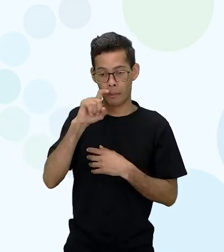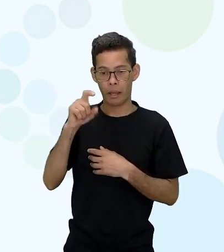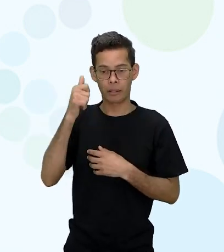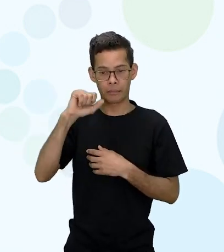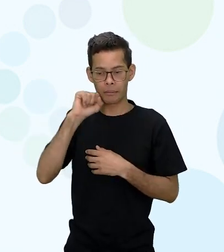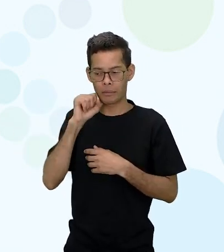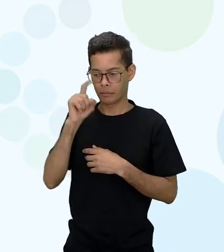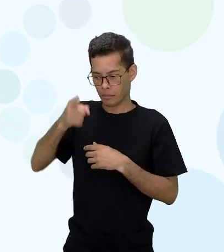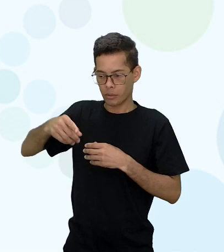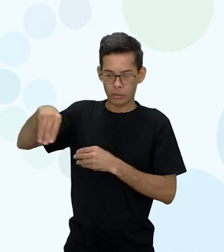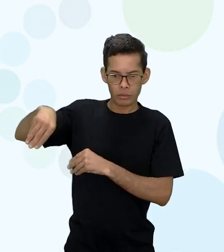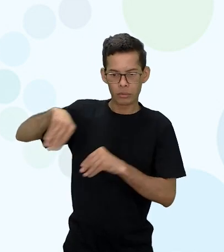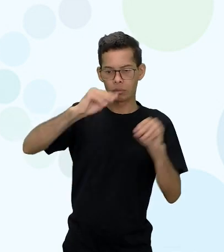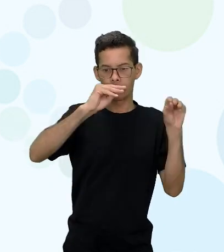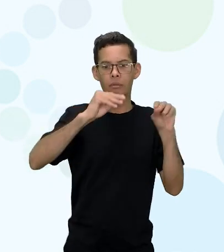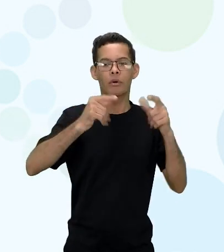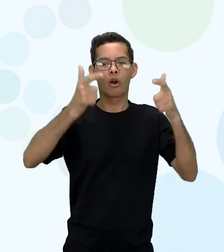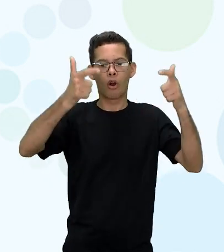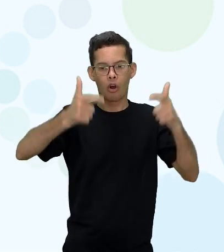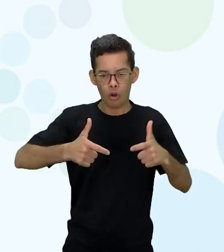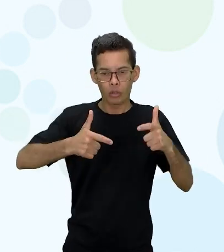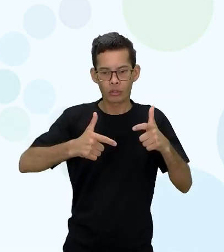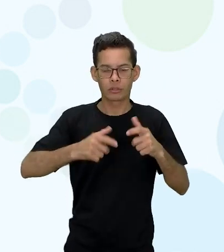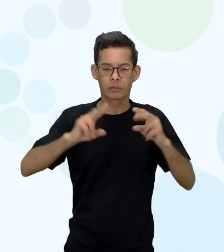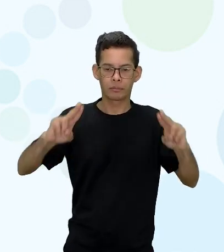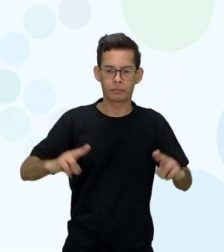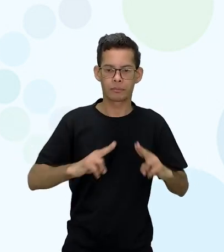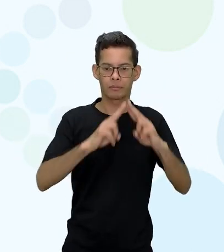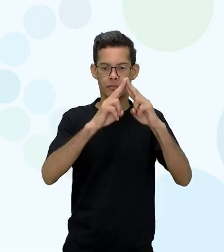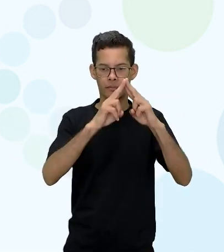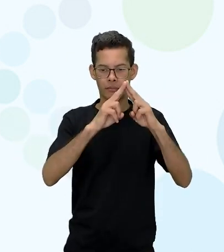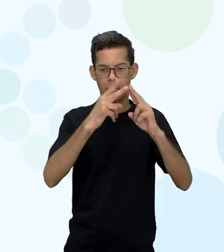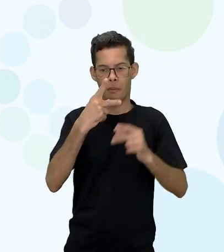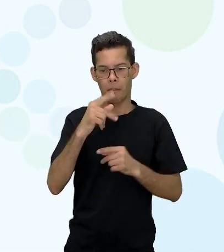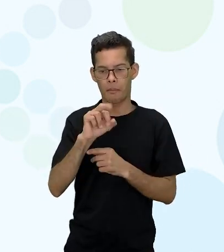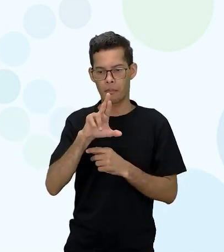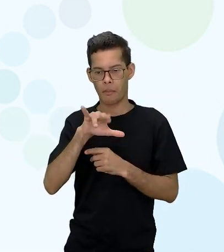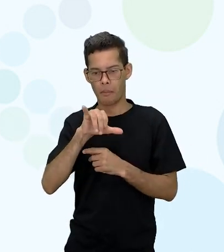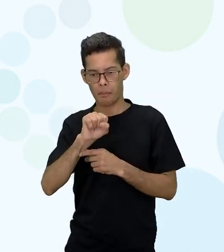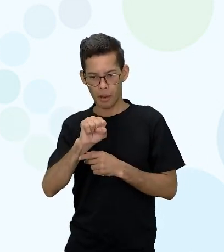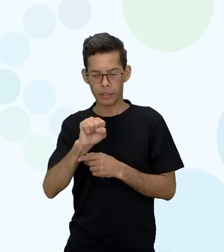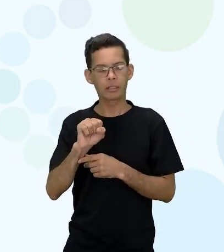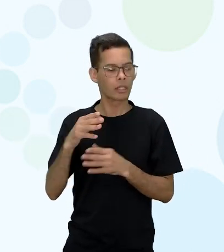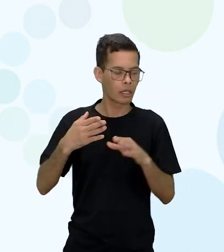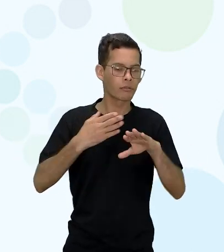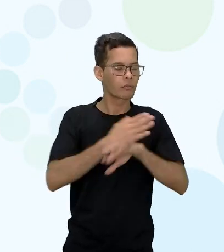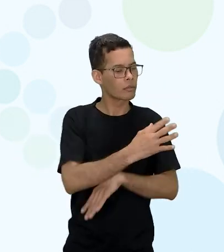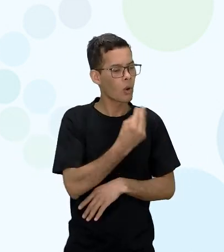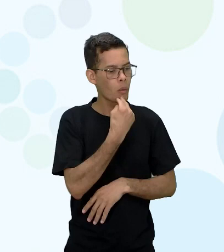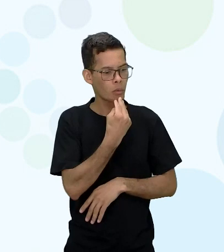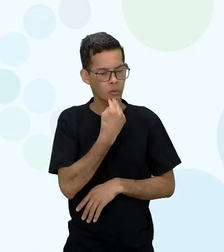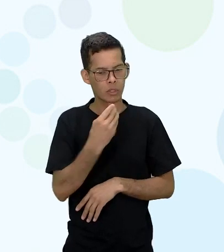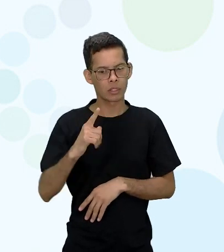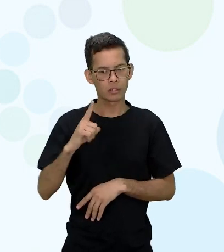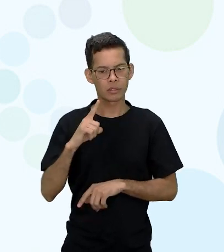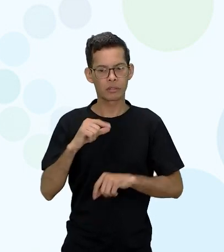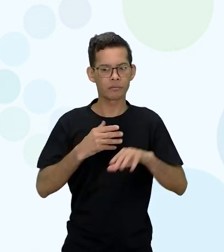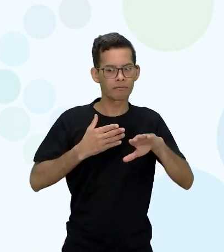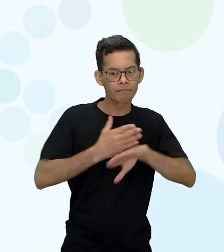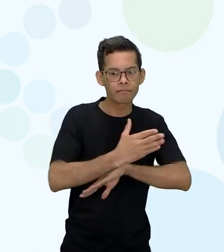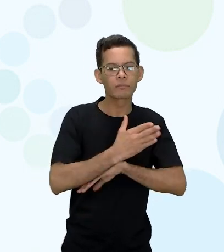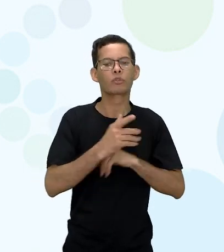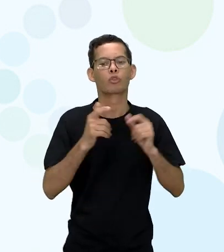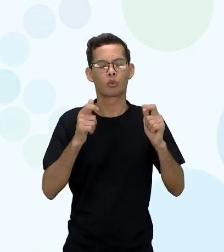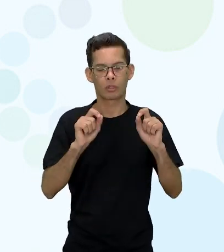Paris, aos 16 anos, para completar os seus estudos. Lá ela teve a oportunidade de ingressar na